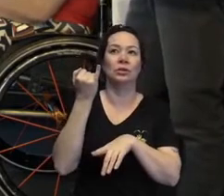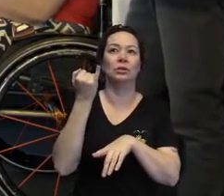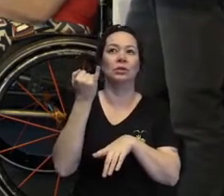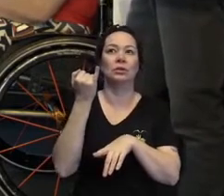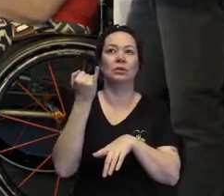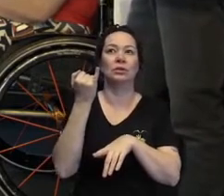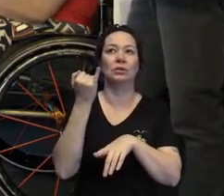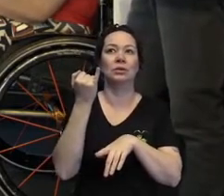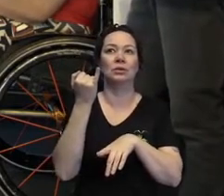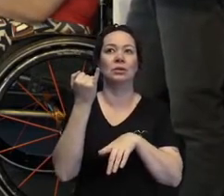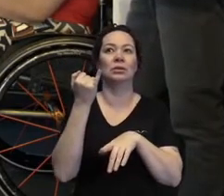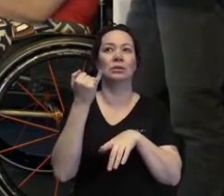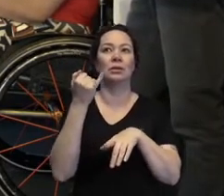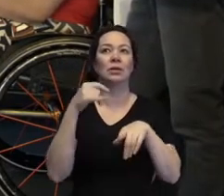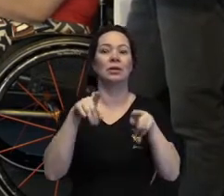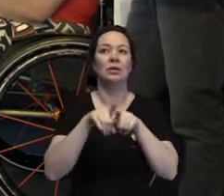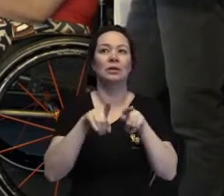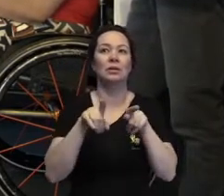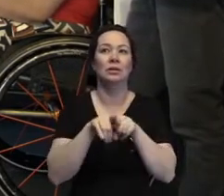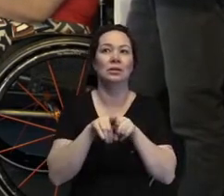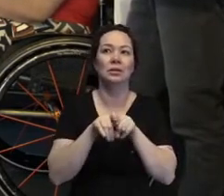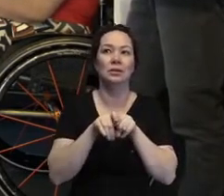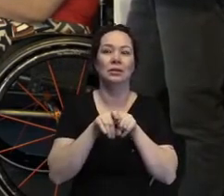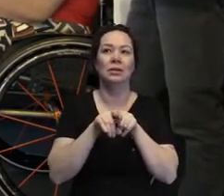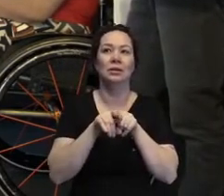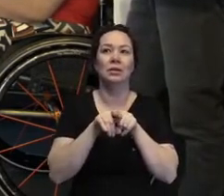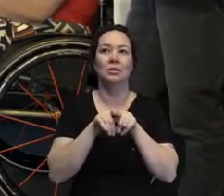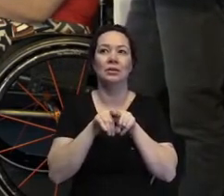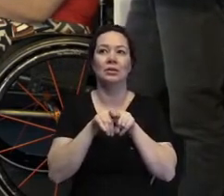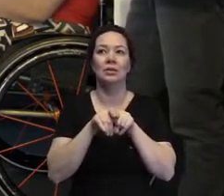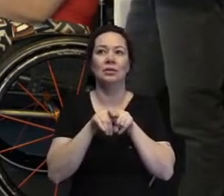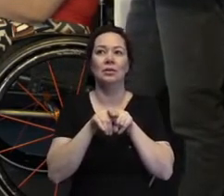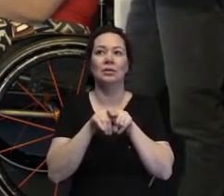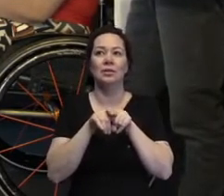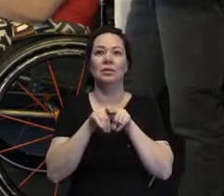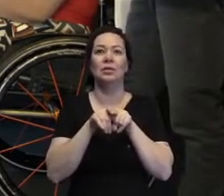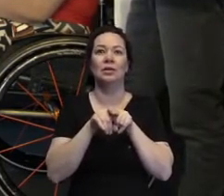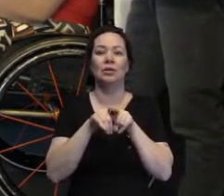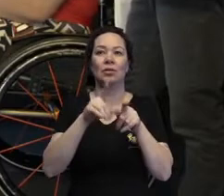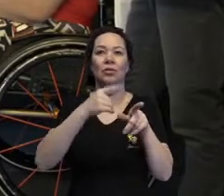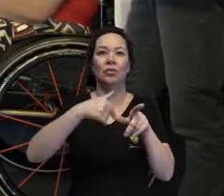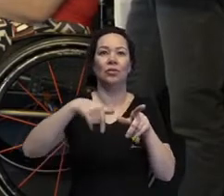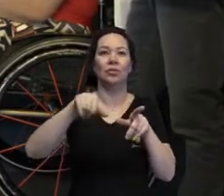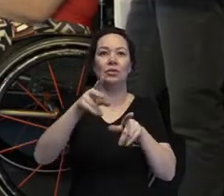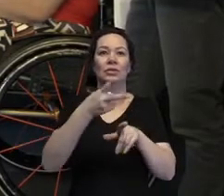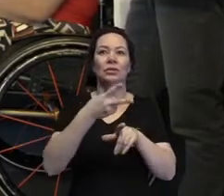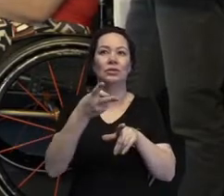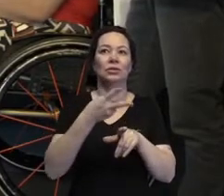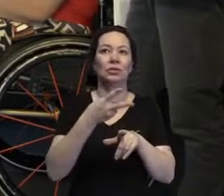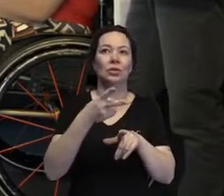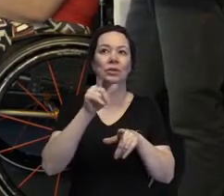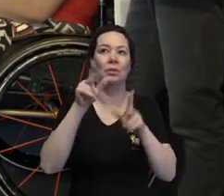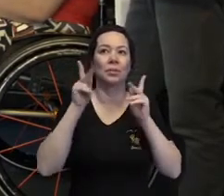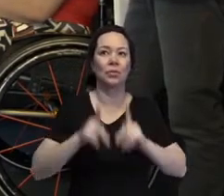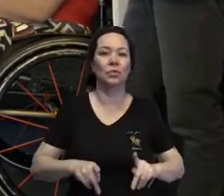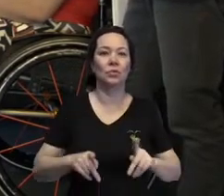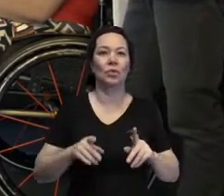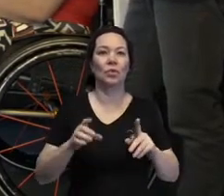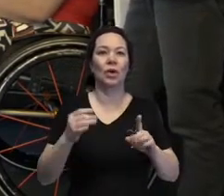também, dia 21. E vocês dois aí são muito especiais.